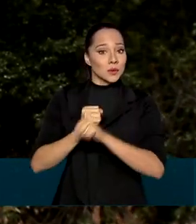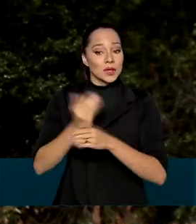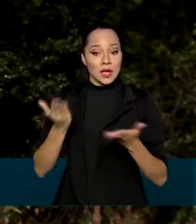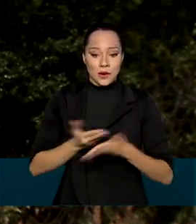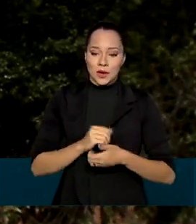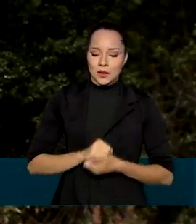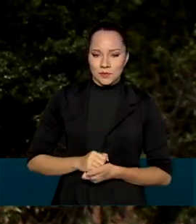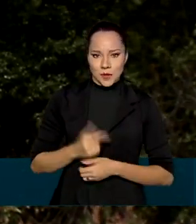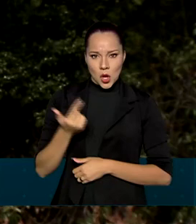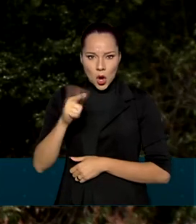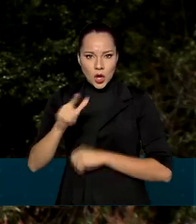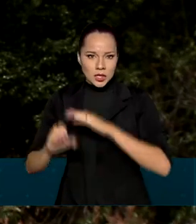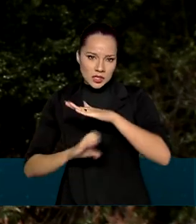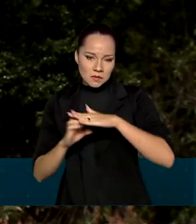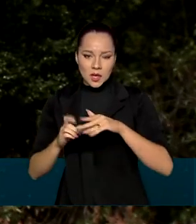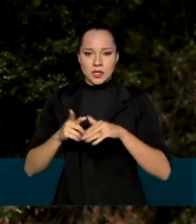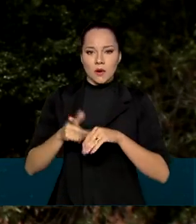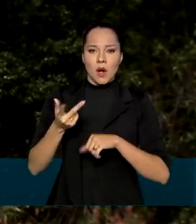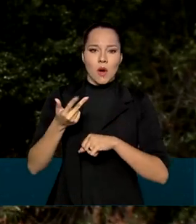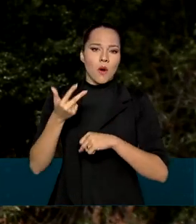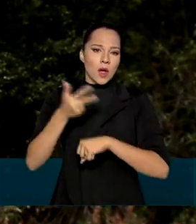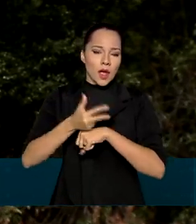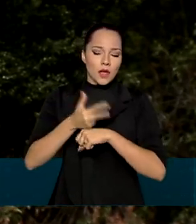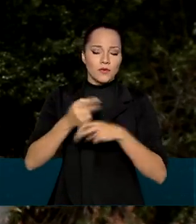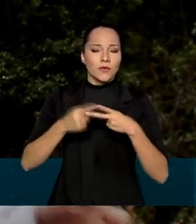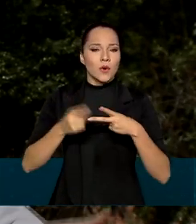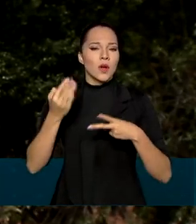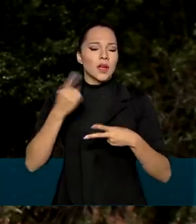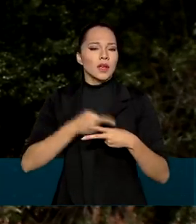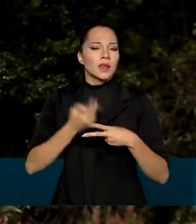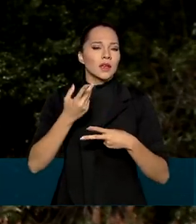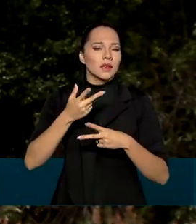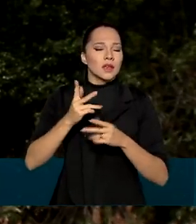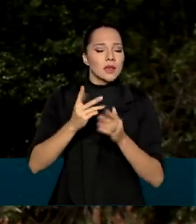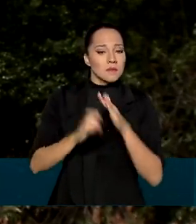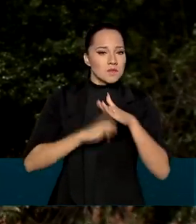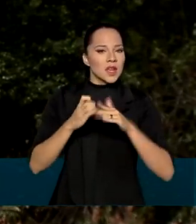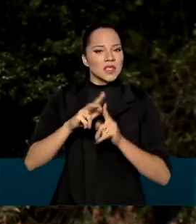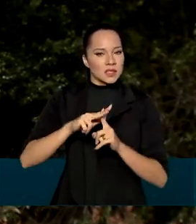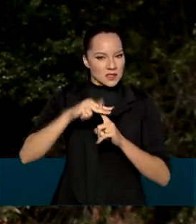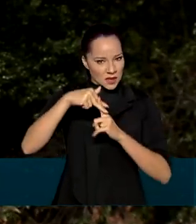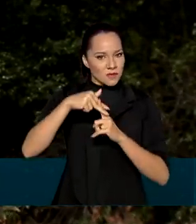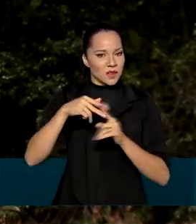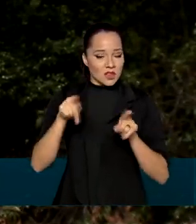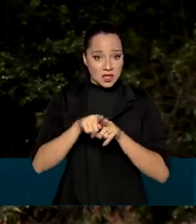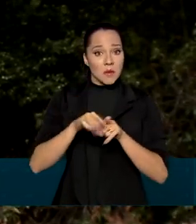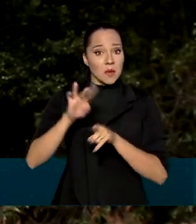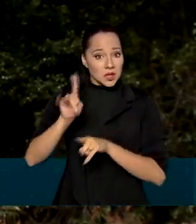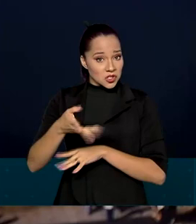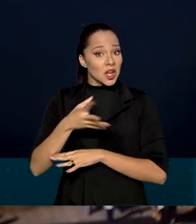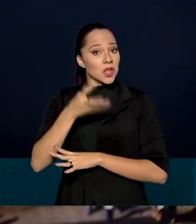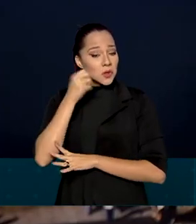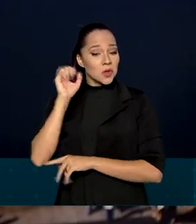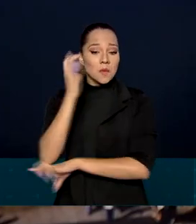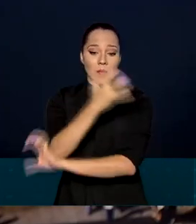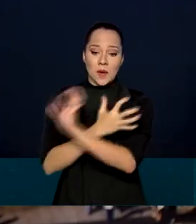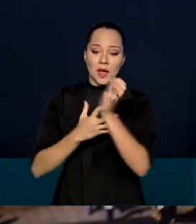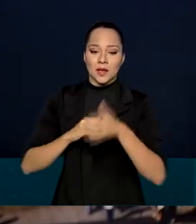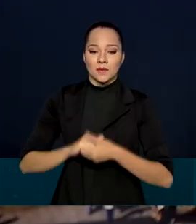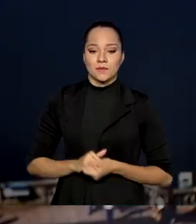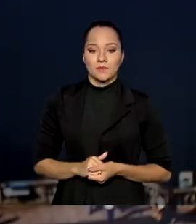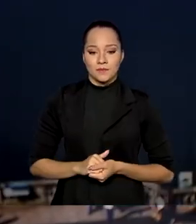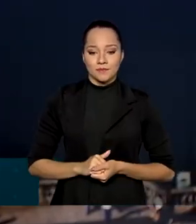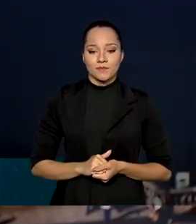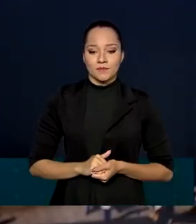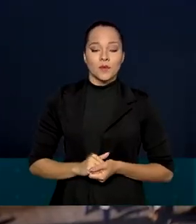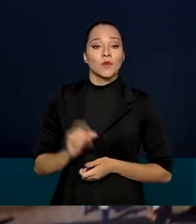Outras empresas, como Carrefour e a cervejaria Heineken, também já adotaram parques nacionais. Só o fato de nós